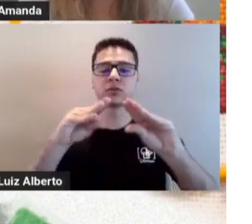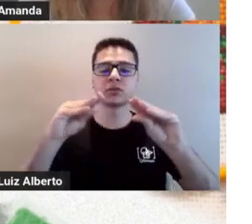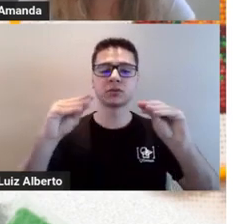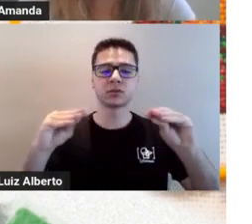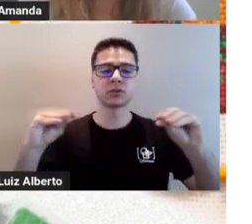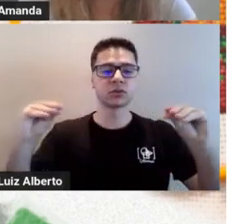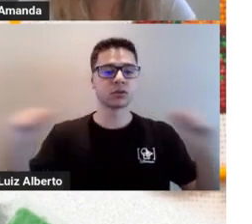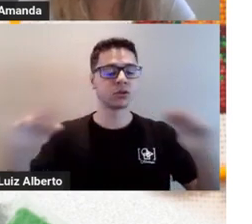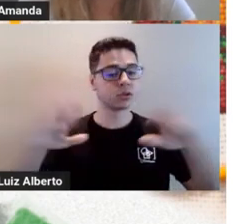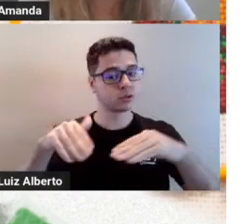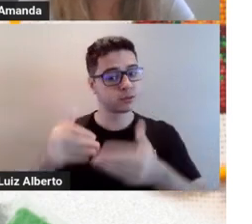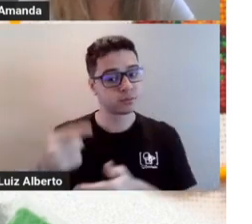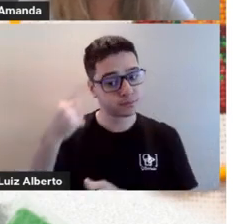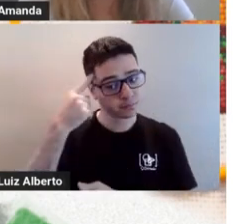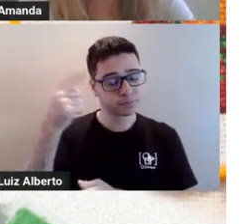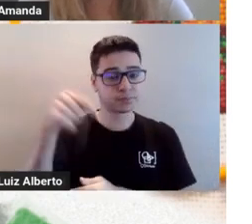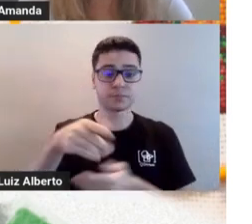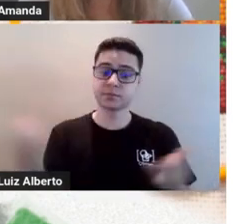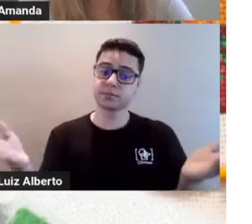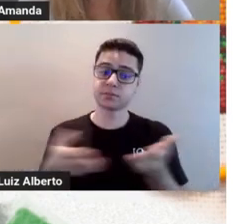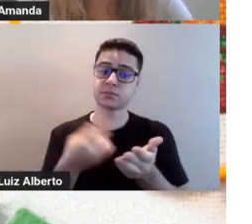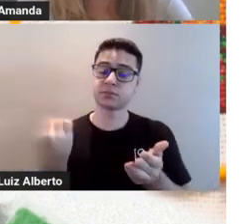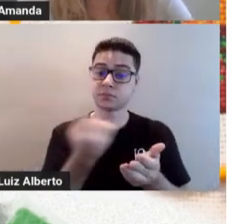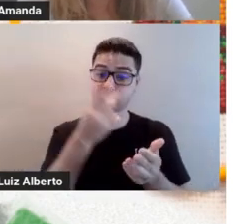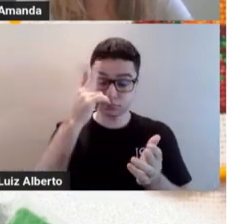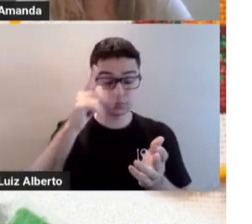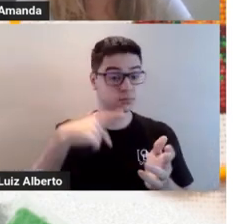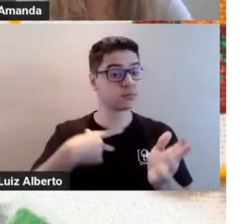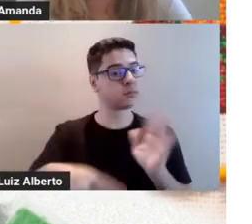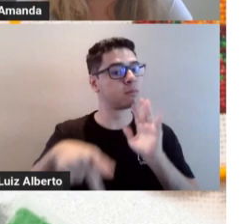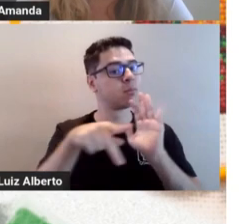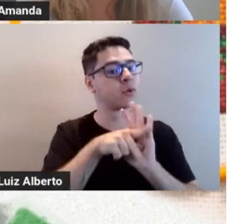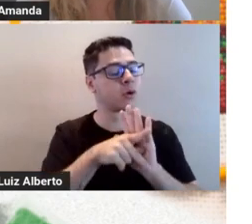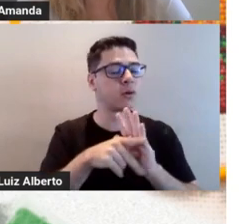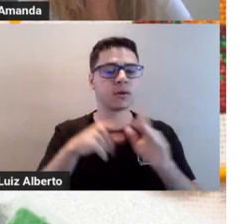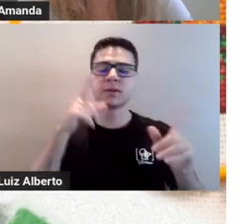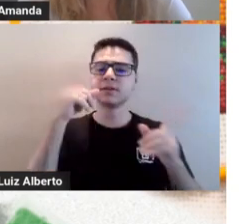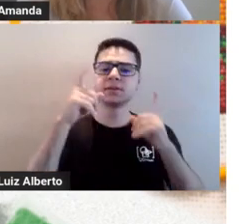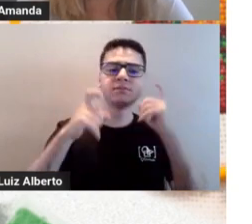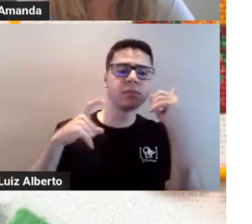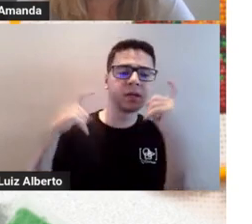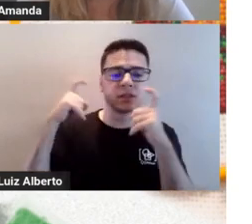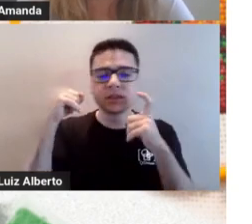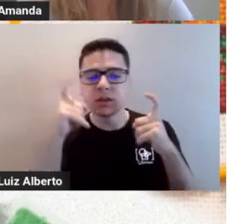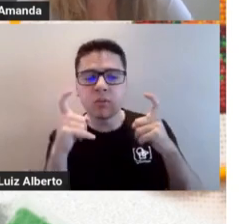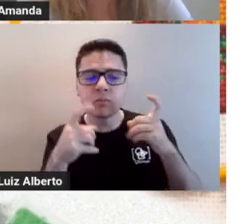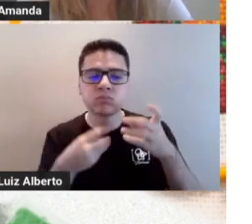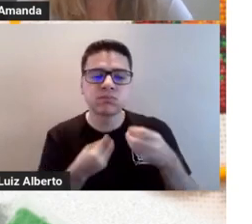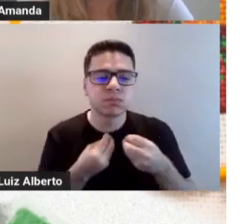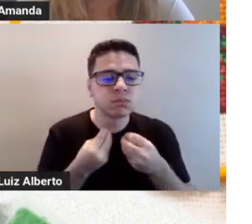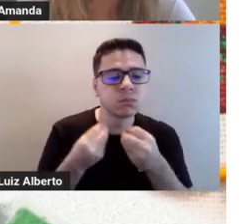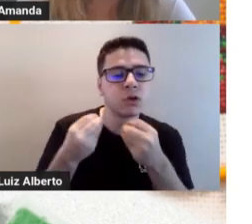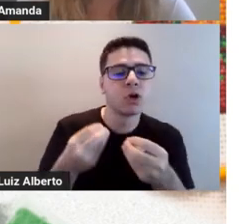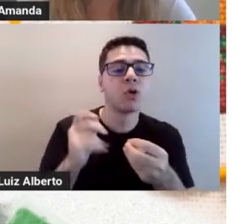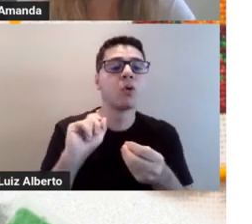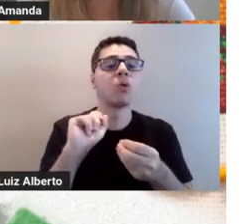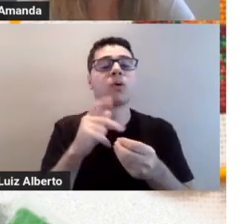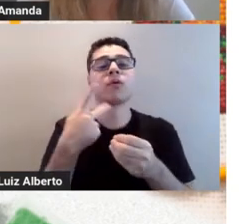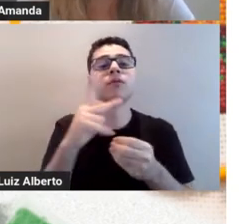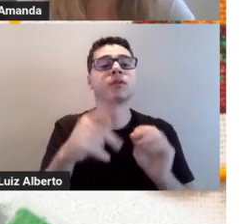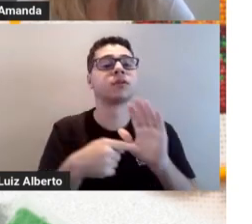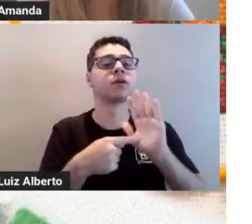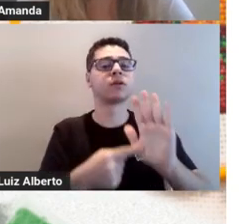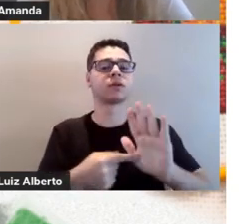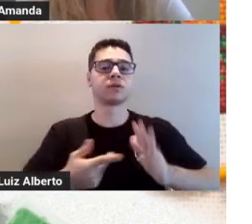é também a ideia, né? Quando a gente fala de identidade e expressão. Como é que é o seu trabalho? O que é que você quer causar? Qual é a escolha de